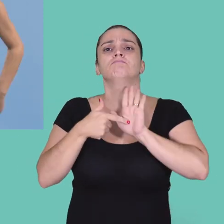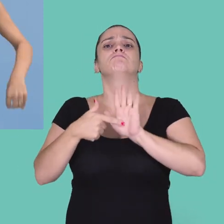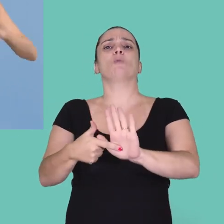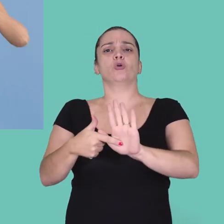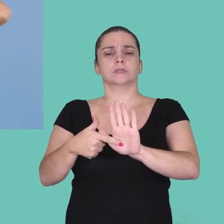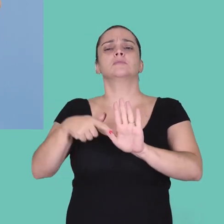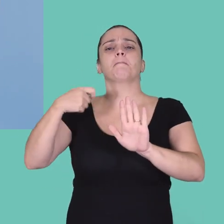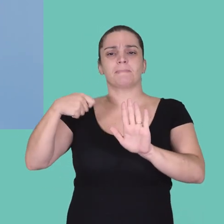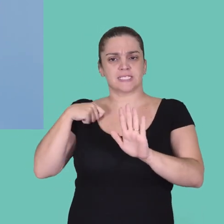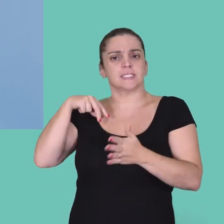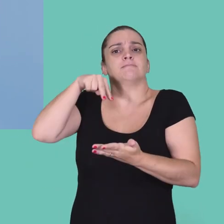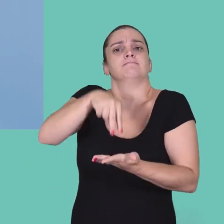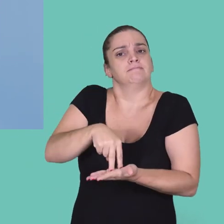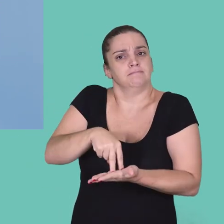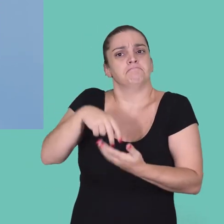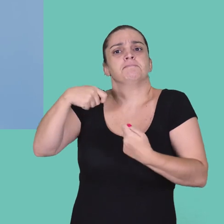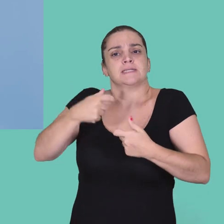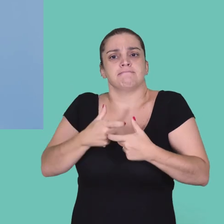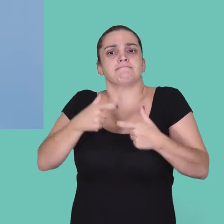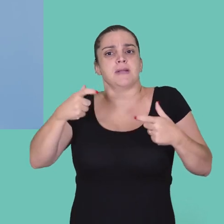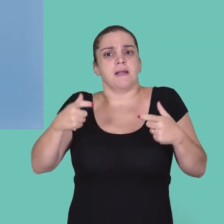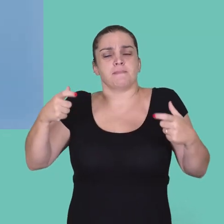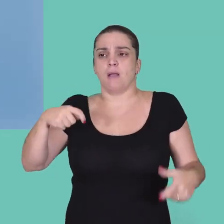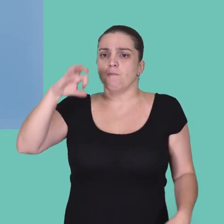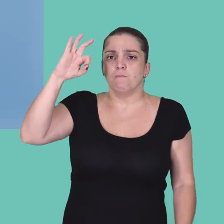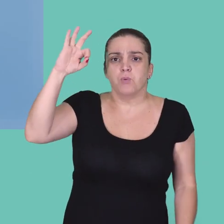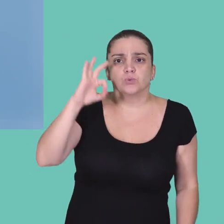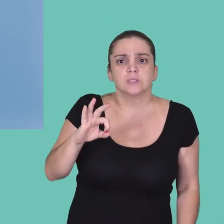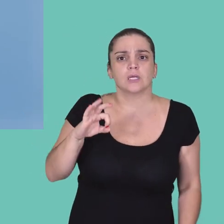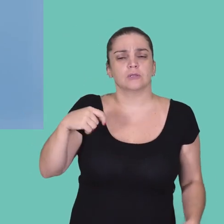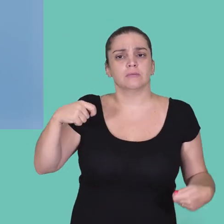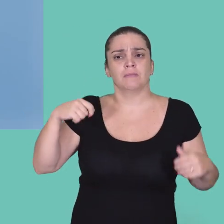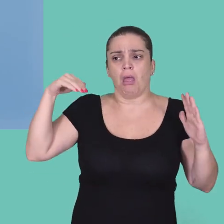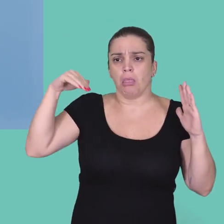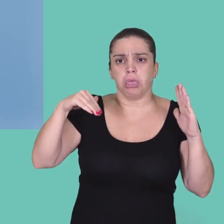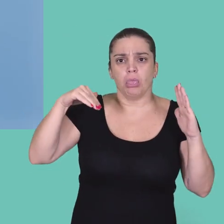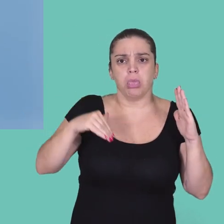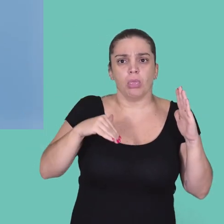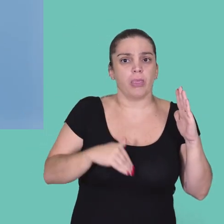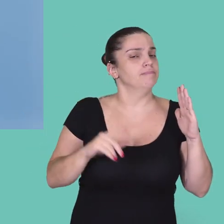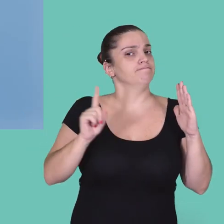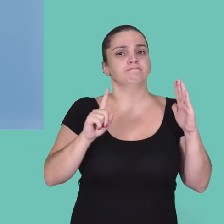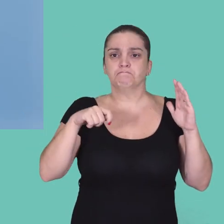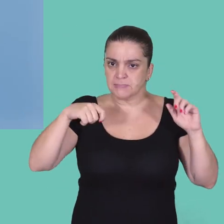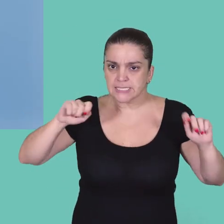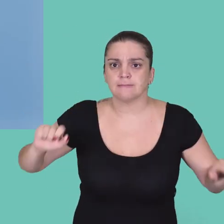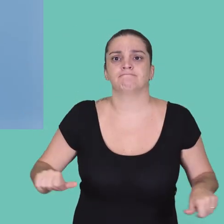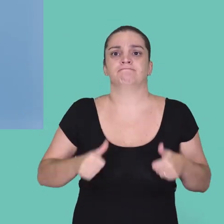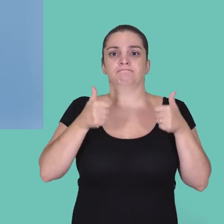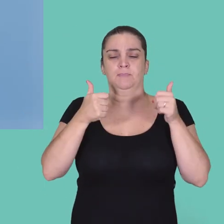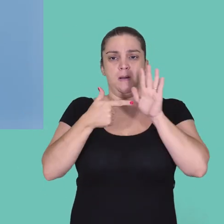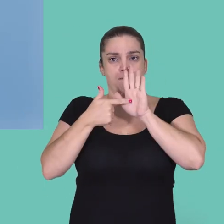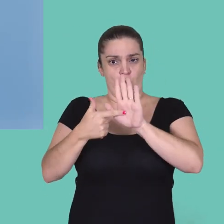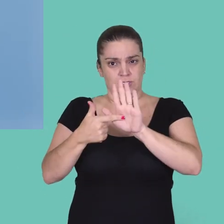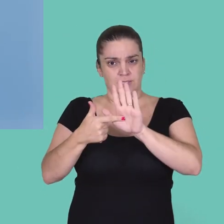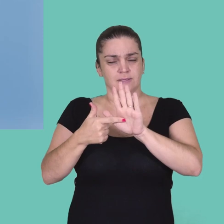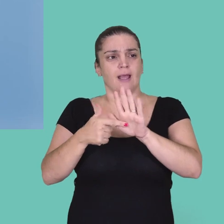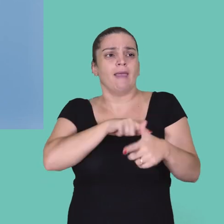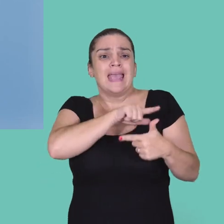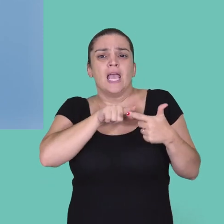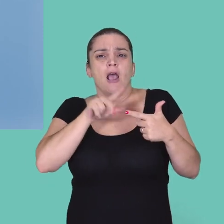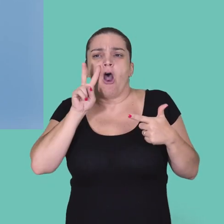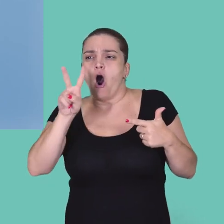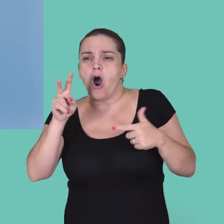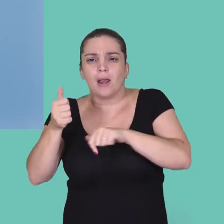as mulheres e que realmente elas são sub-representadas e que o percentual de mulheres decai à medida que tu avanças na